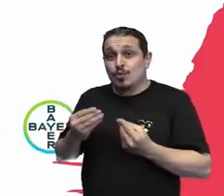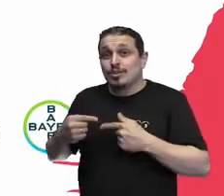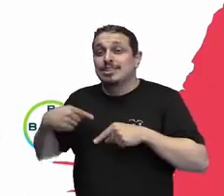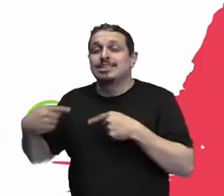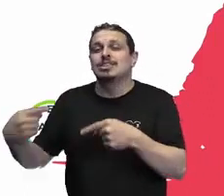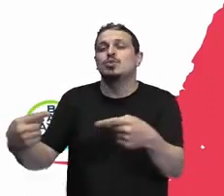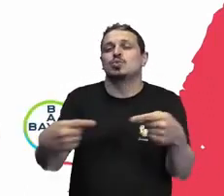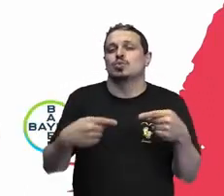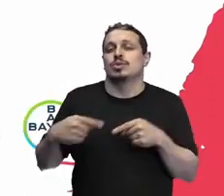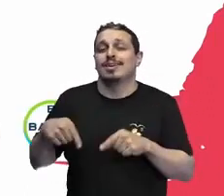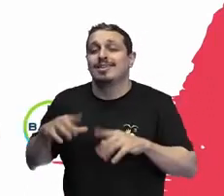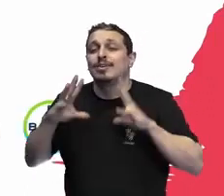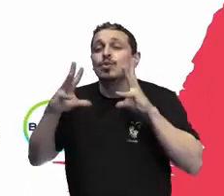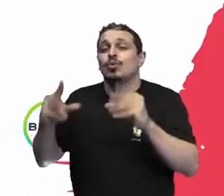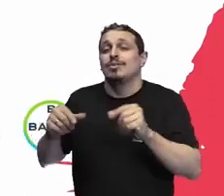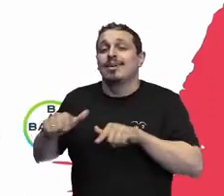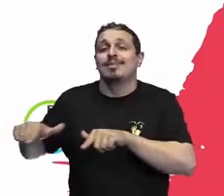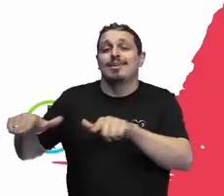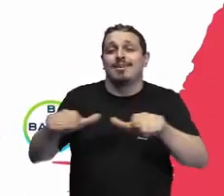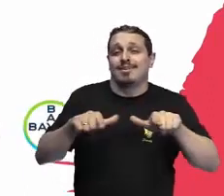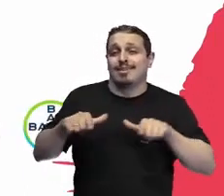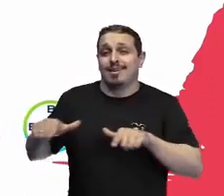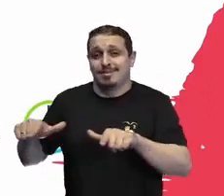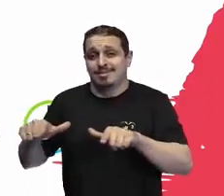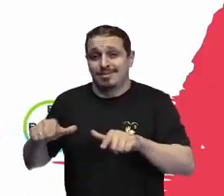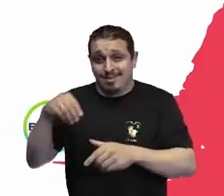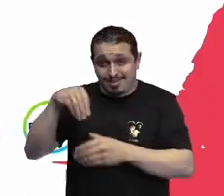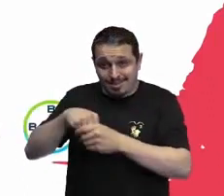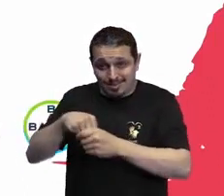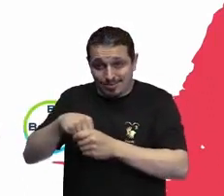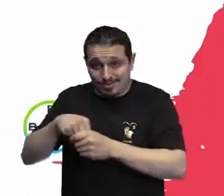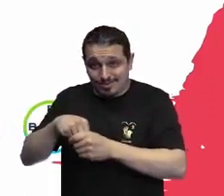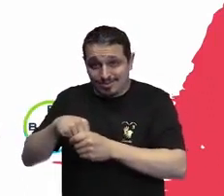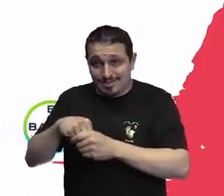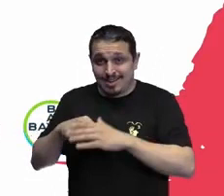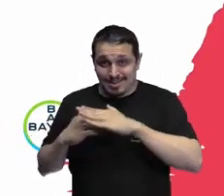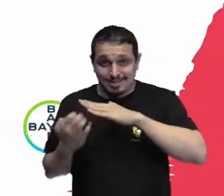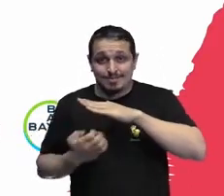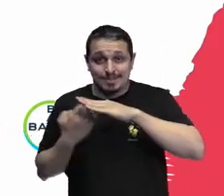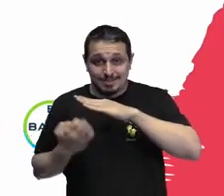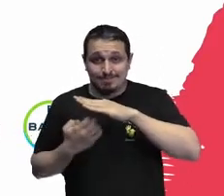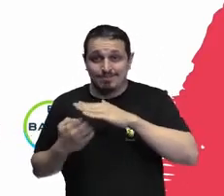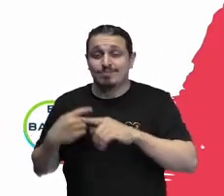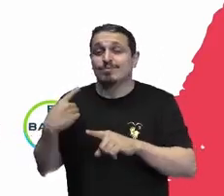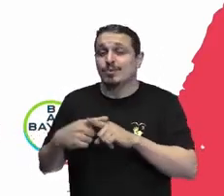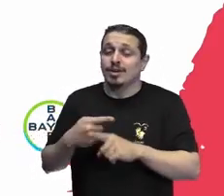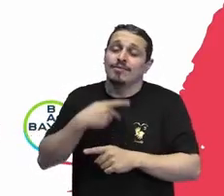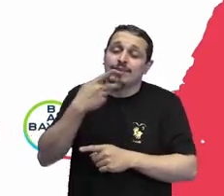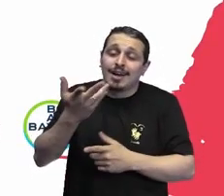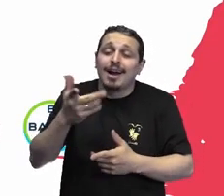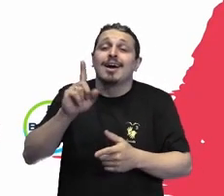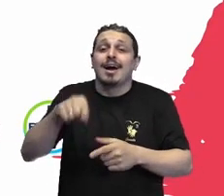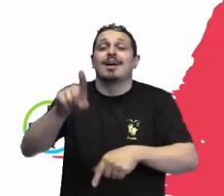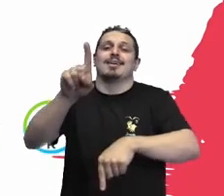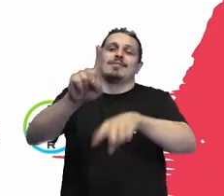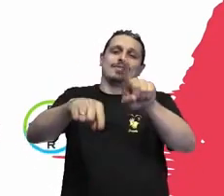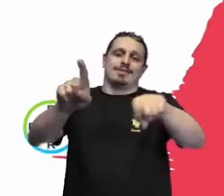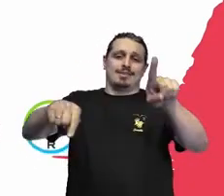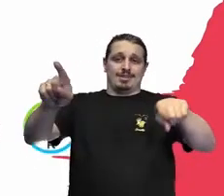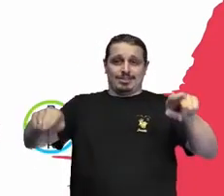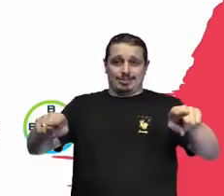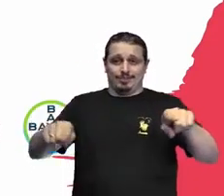espaços, inclusive para dentro das organizações. E por que, finalmente, a gente fala de diversidade? Próximo, por favor.